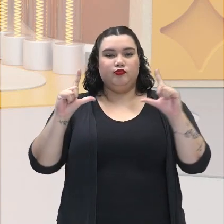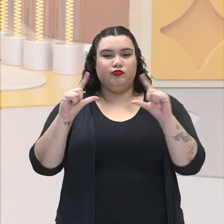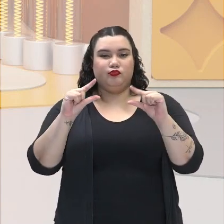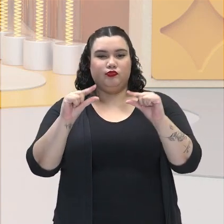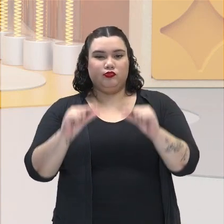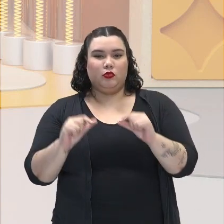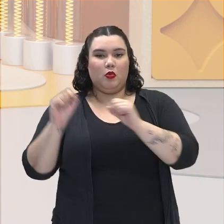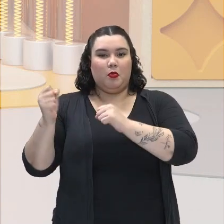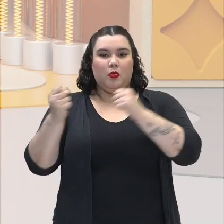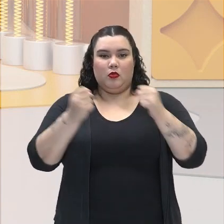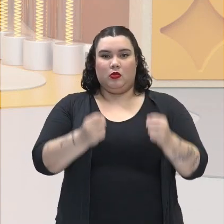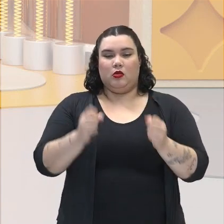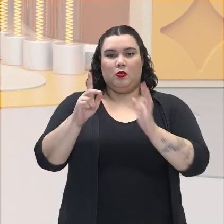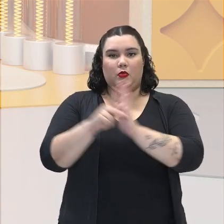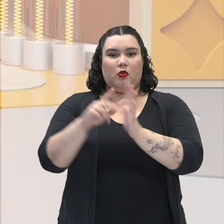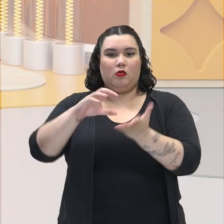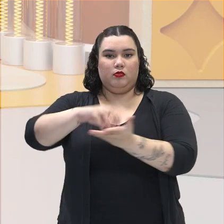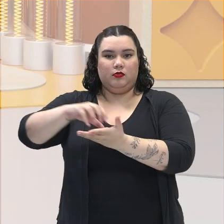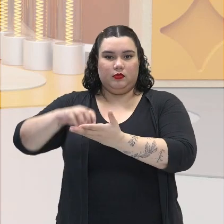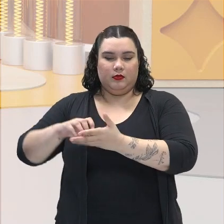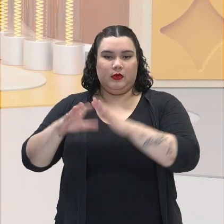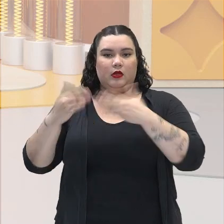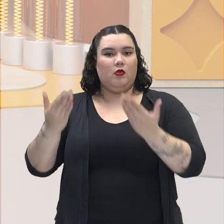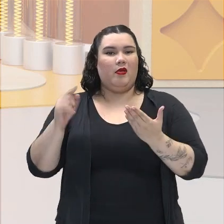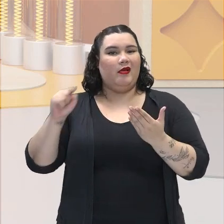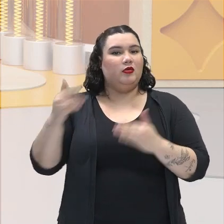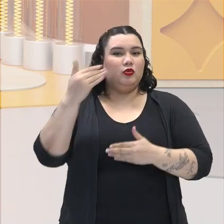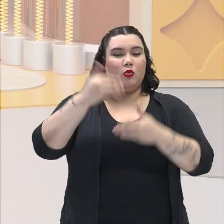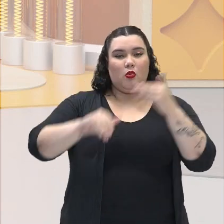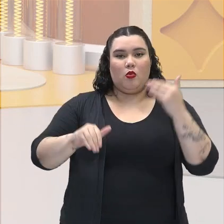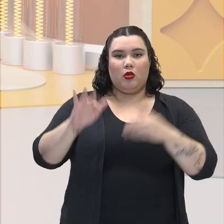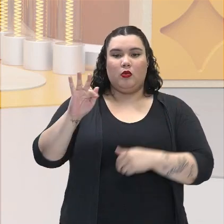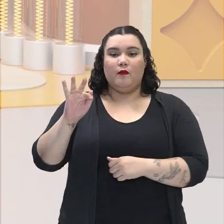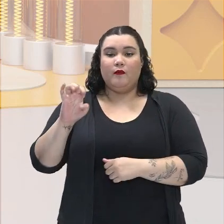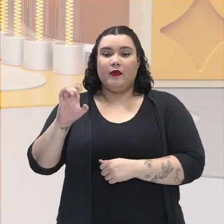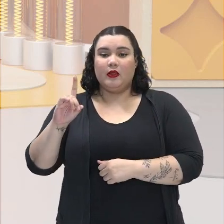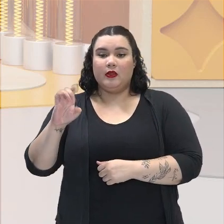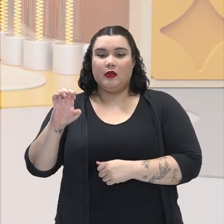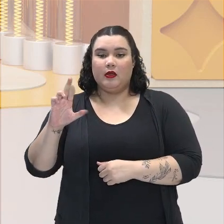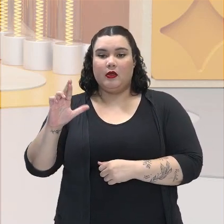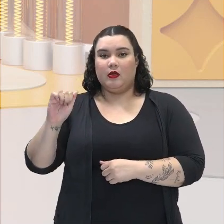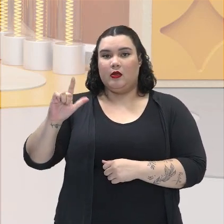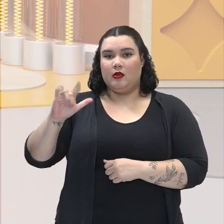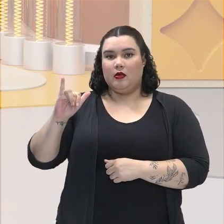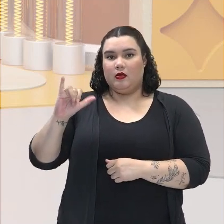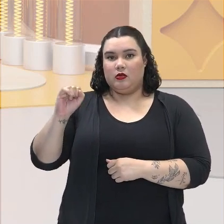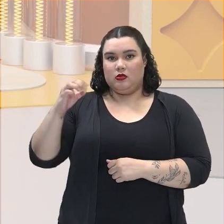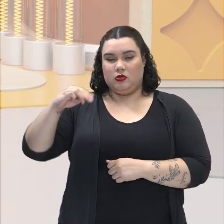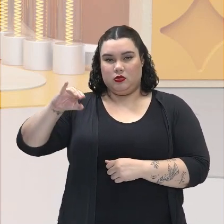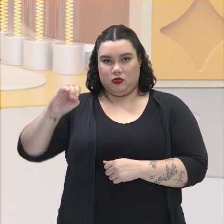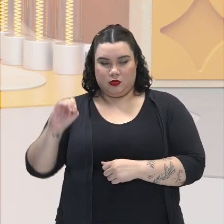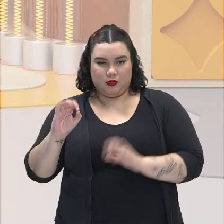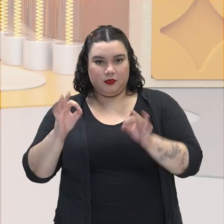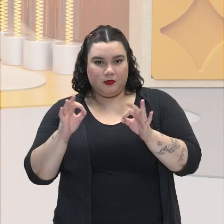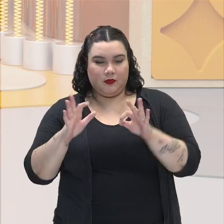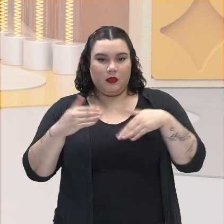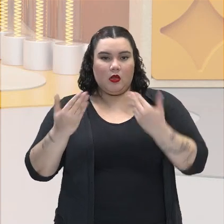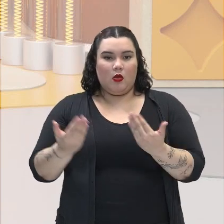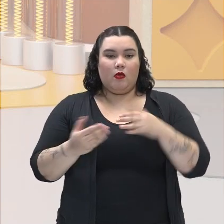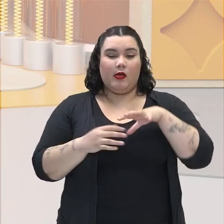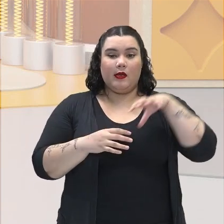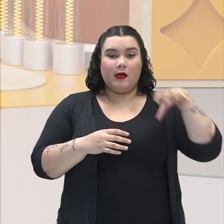províncias. Então, eles eram antifederalismo, tá bom? Então, enquanto, de um lado, os liberais eram